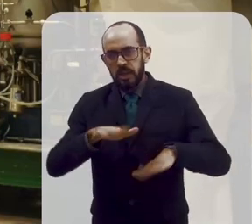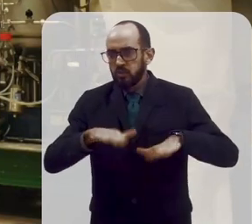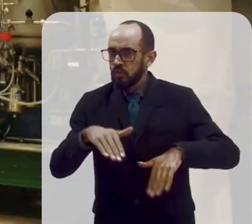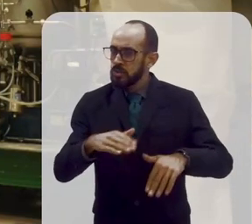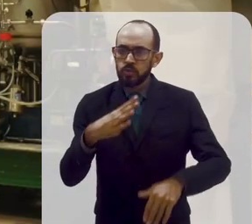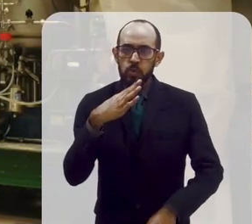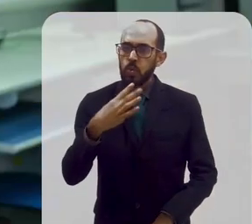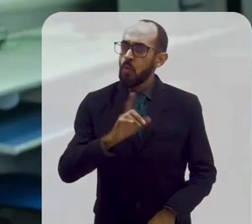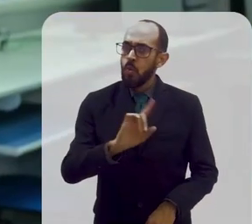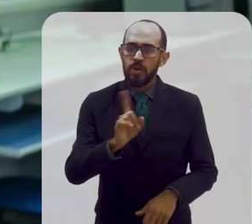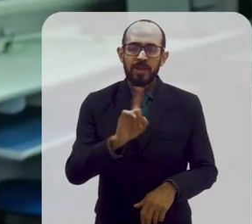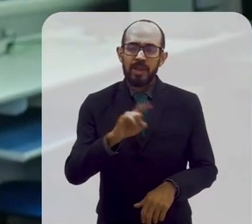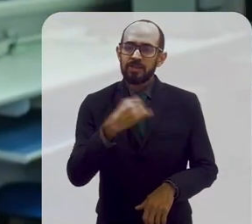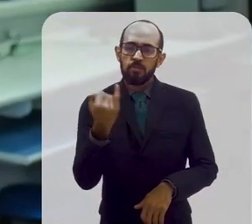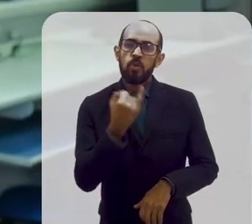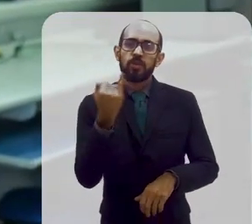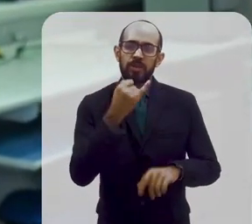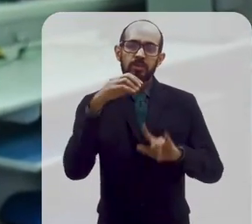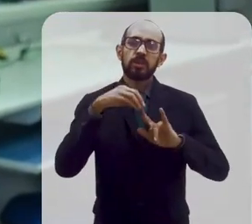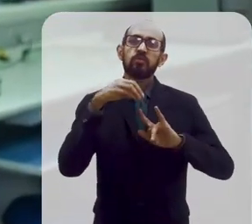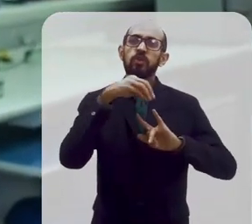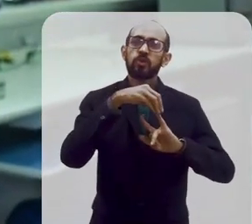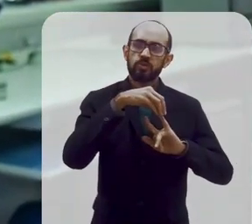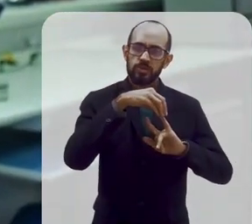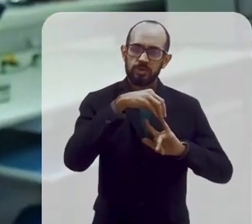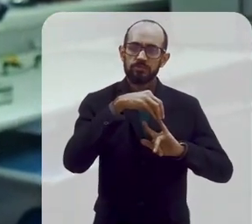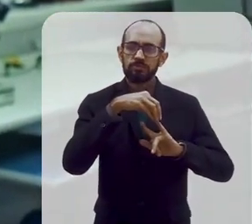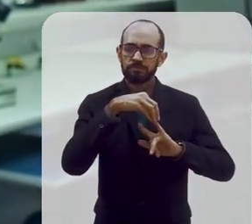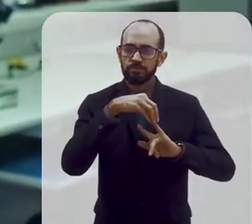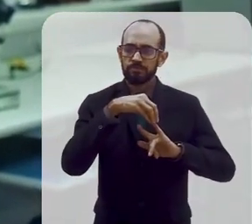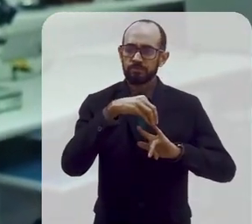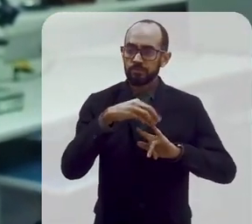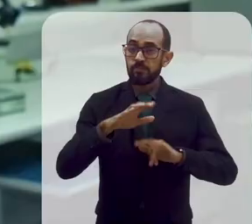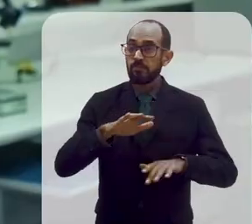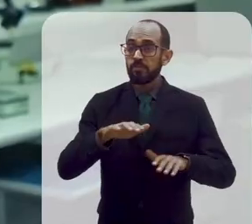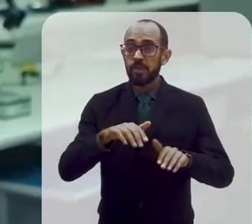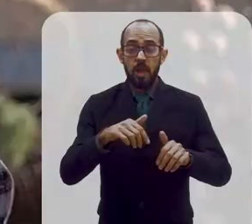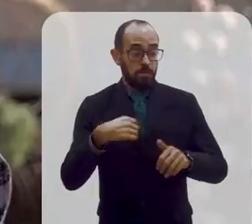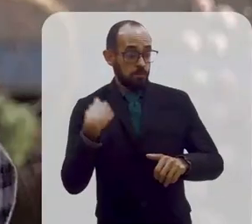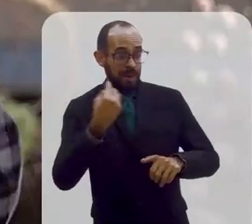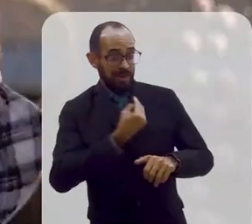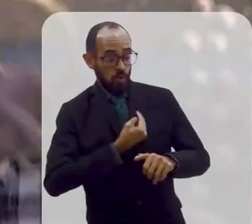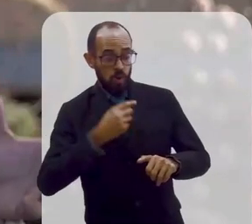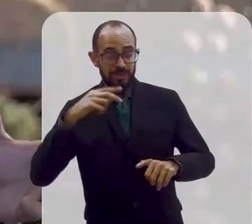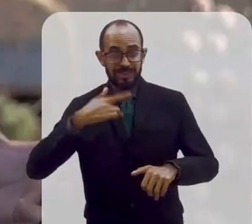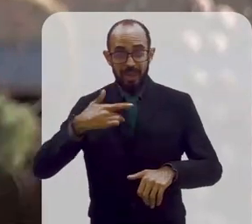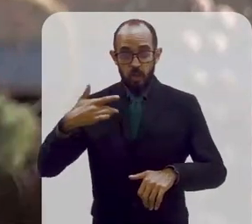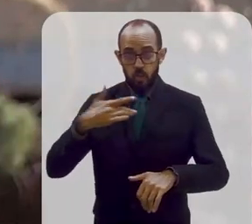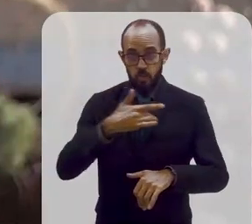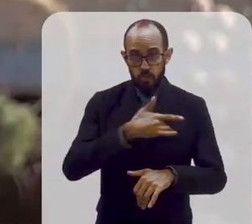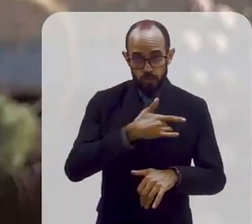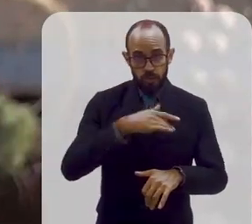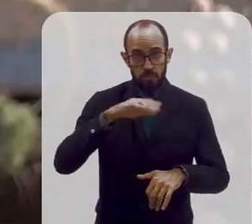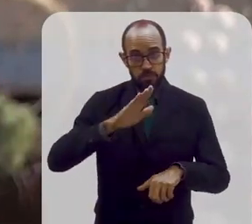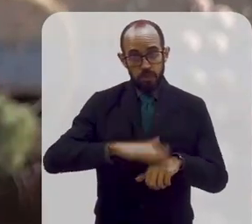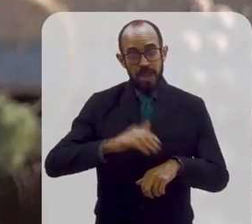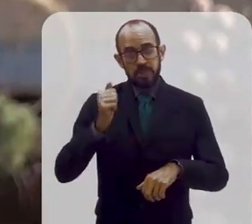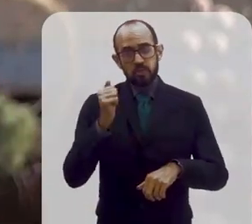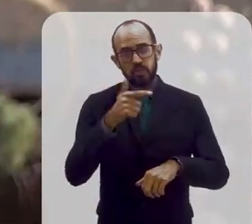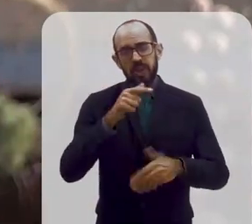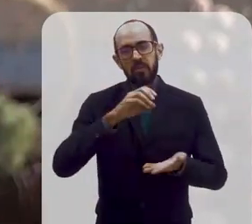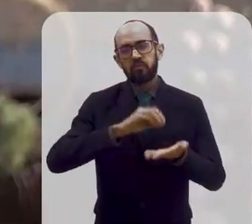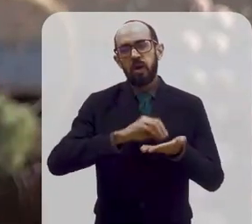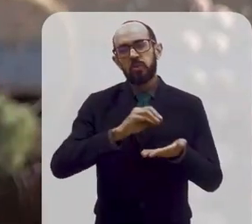acaba não conhecendo, essa importância da Fiocruz. Para nós, saúde é muito mais do que a